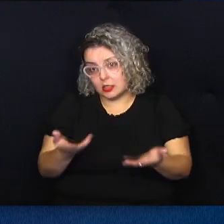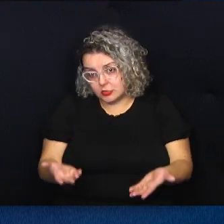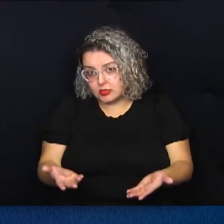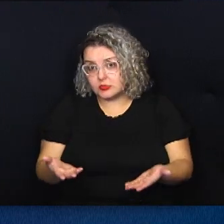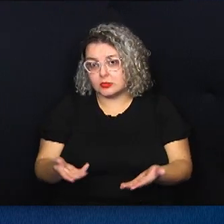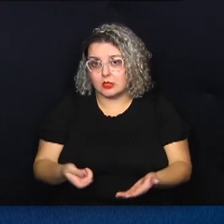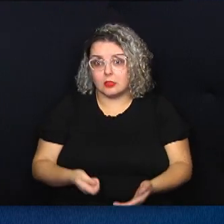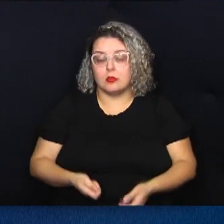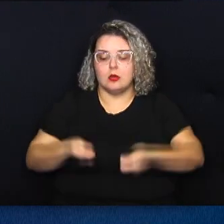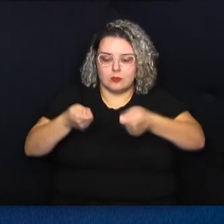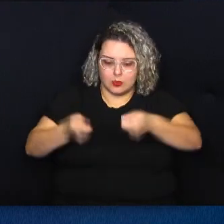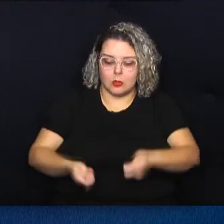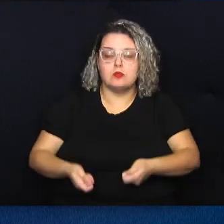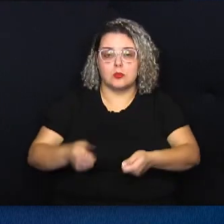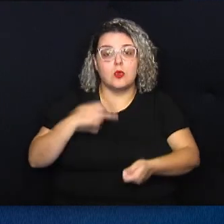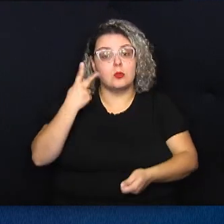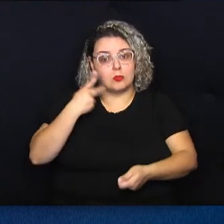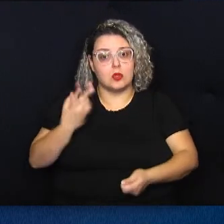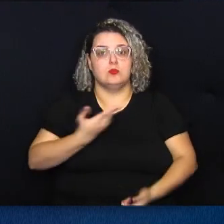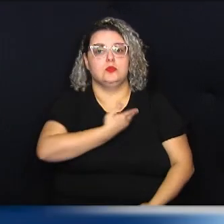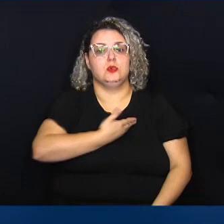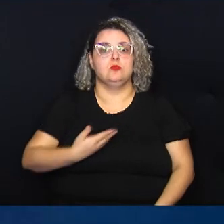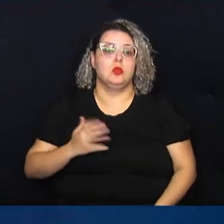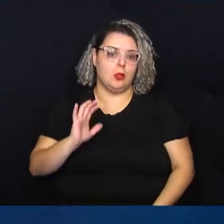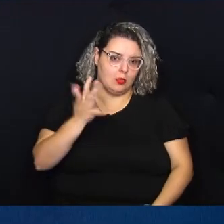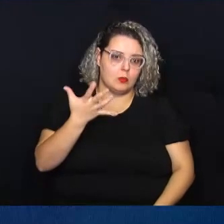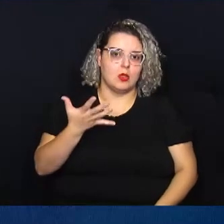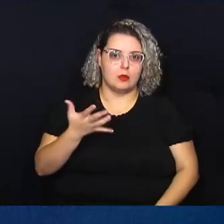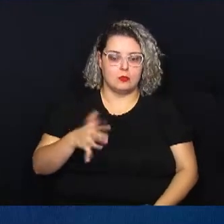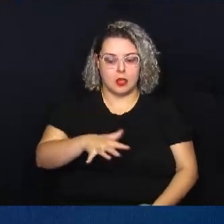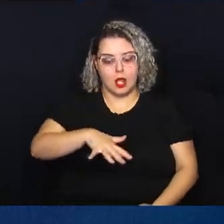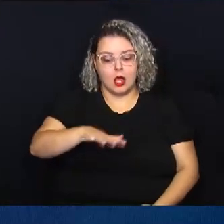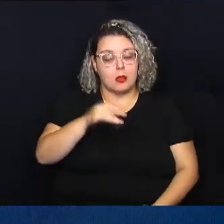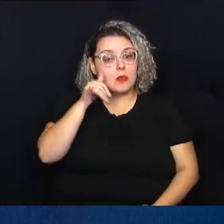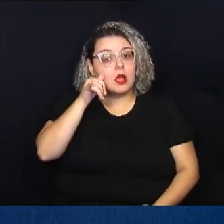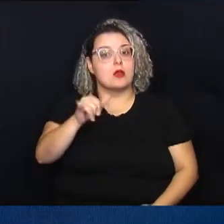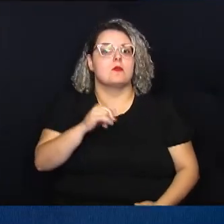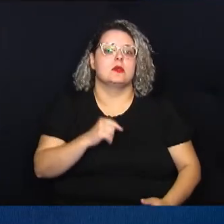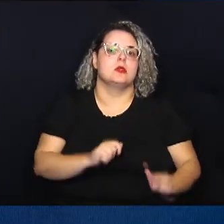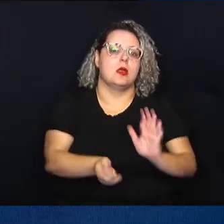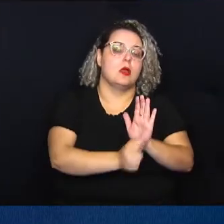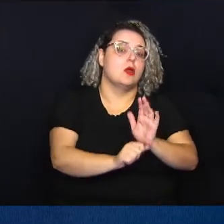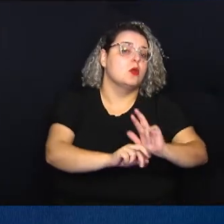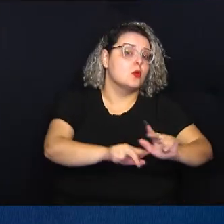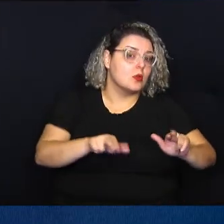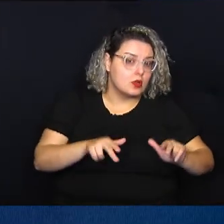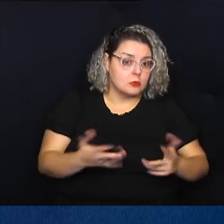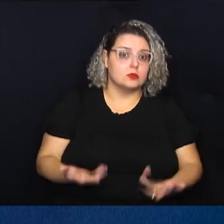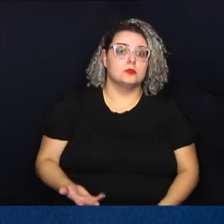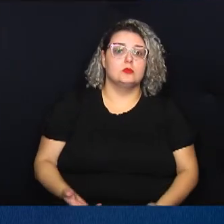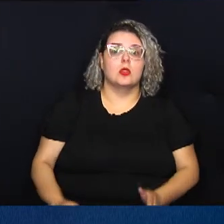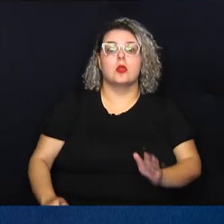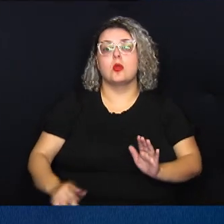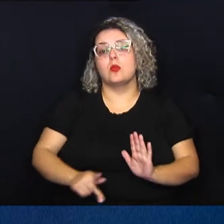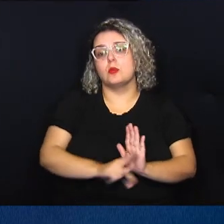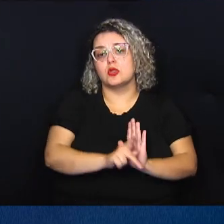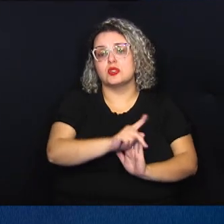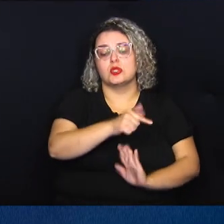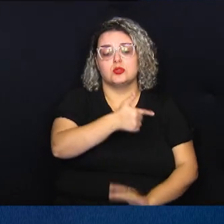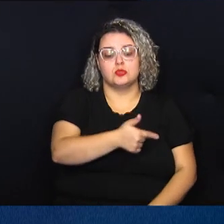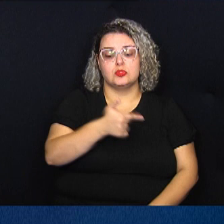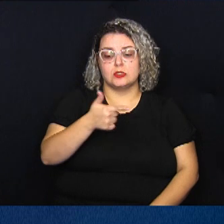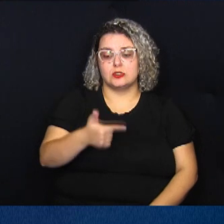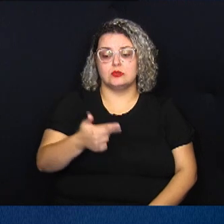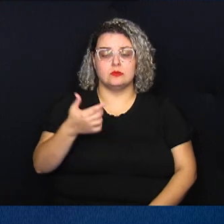concretização das suas políticas públicas na área de prevenção às drogas. O segundo é o projeto 223 de 2022,